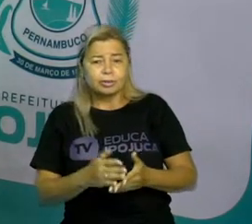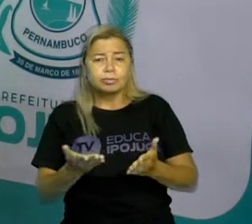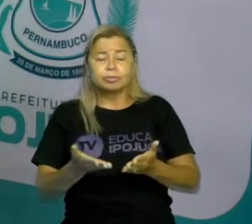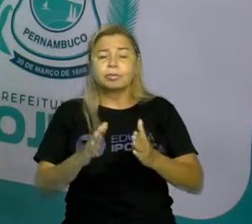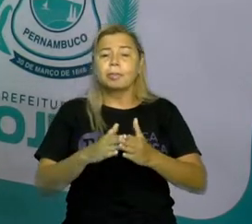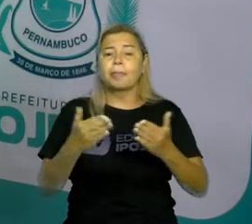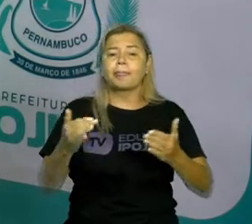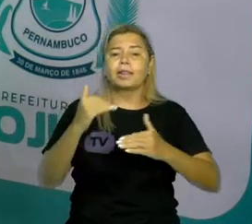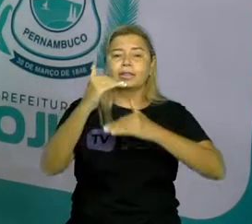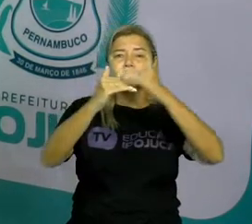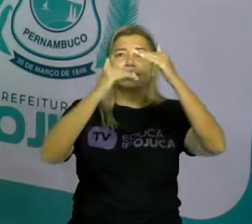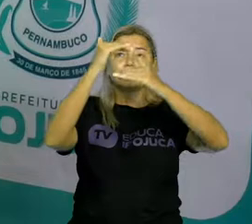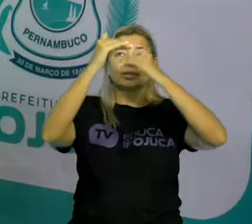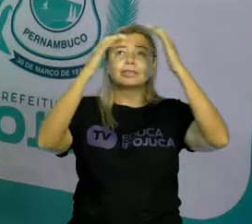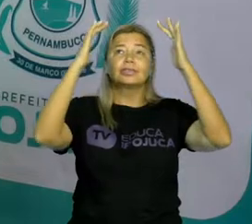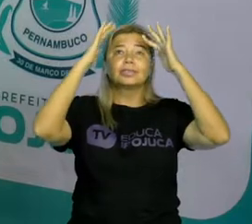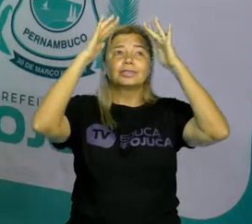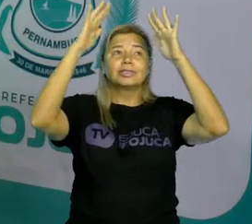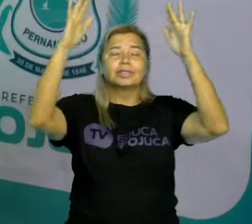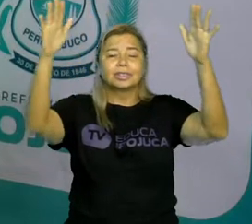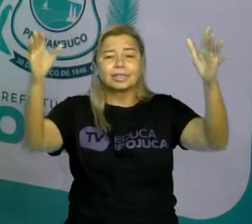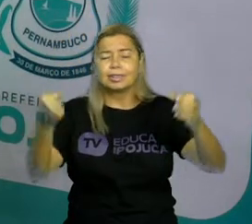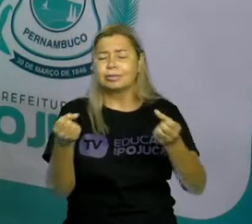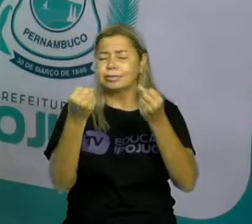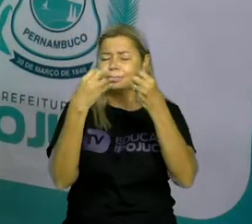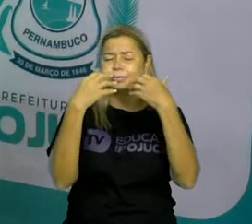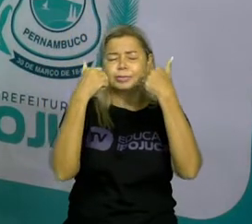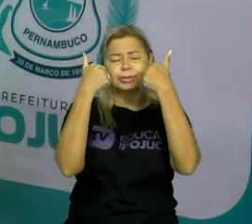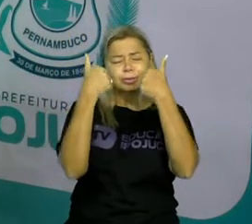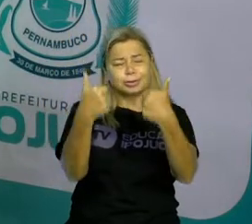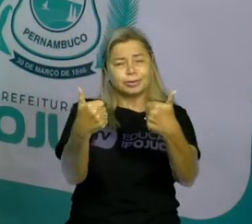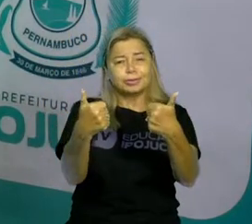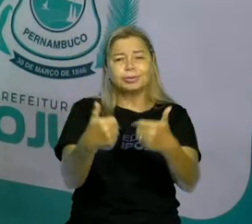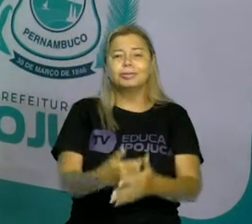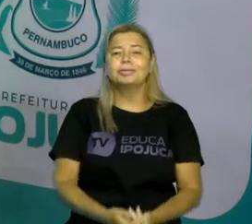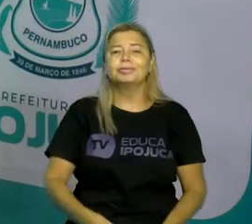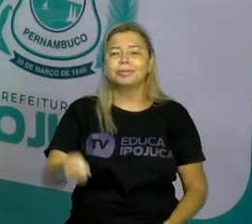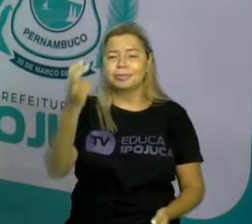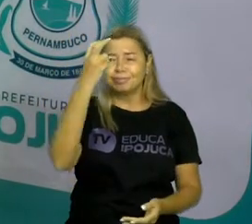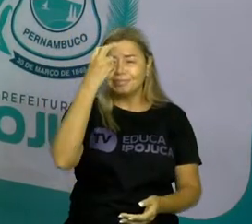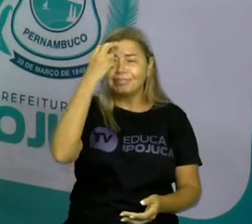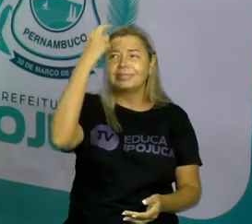muito a imaginação e isso é muito bom para o desenvolvimento intelectual, tá?